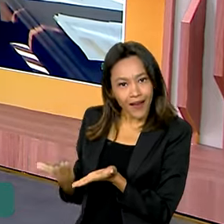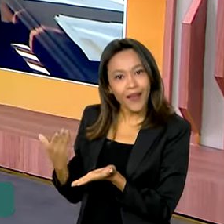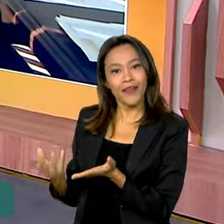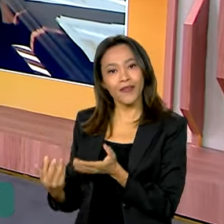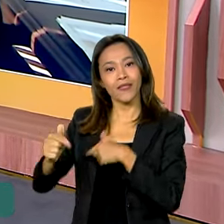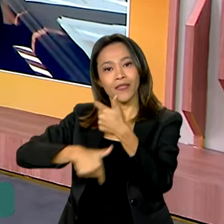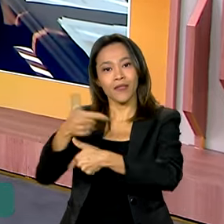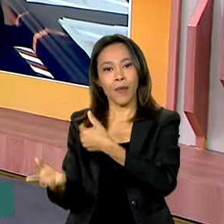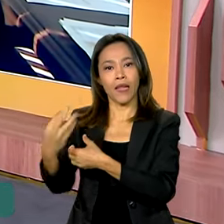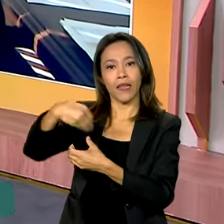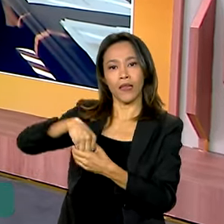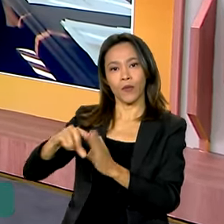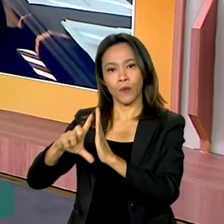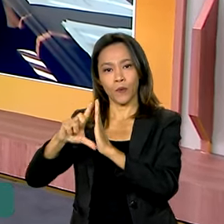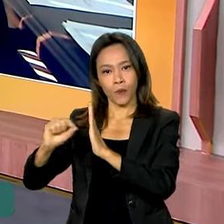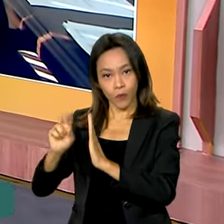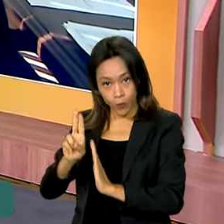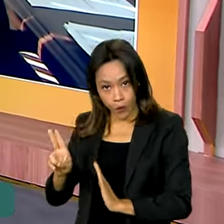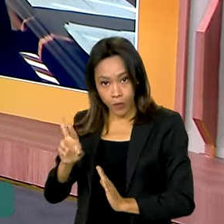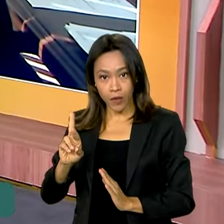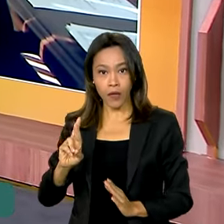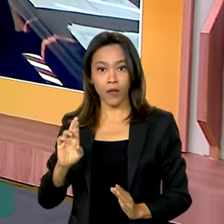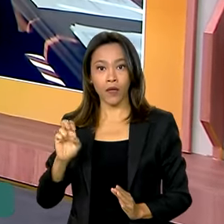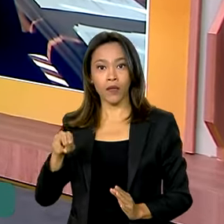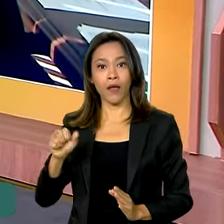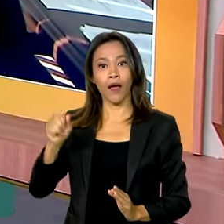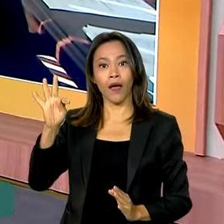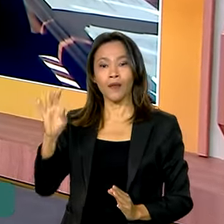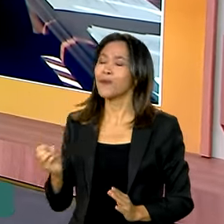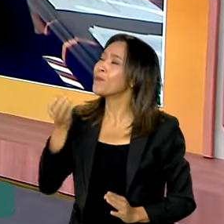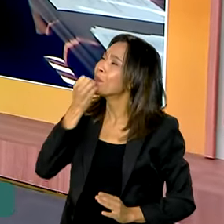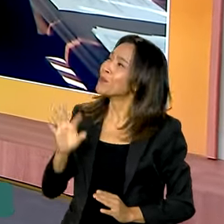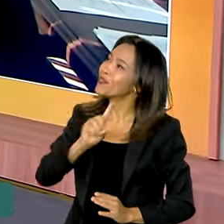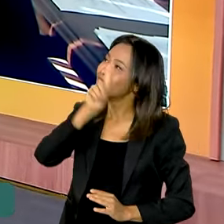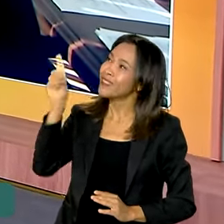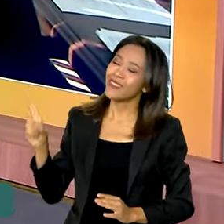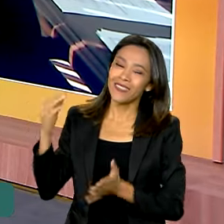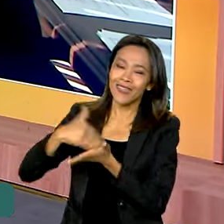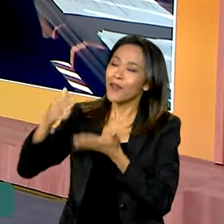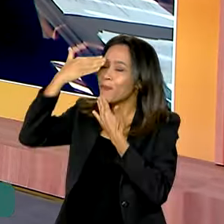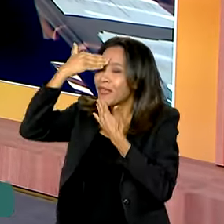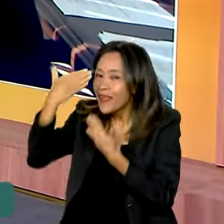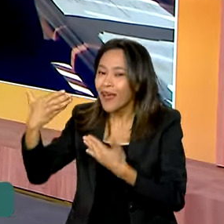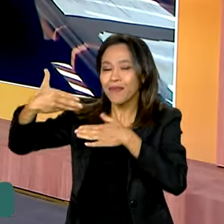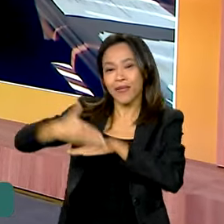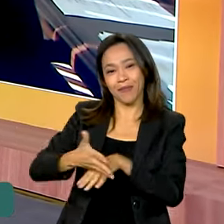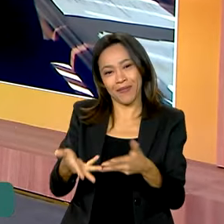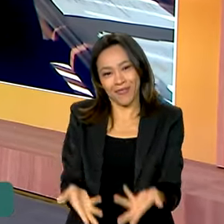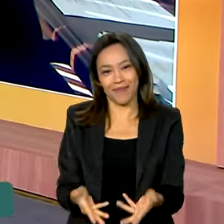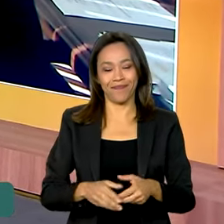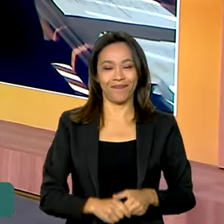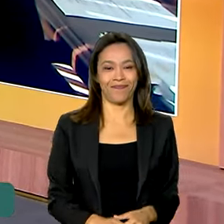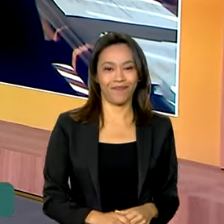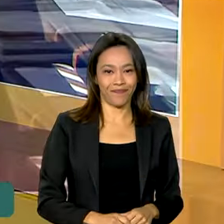Presidência da República, Renato Simões. Bom dia, secretário. Obrigada pela participação aqui no Brasil em Dia.